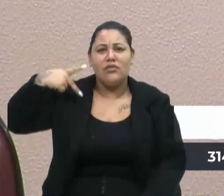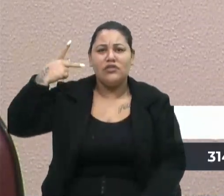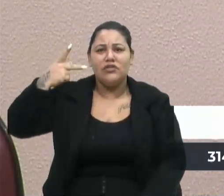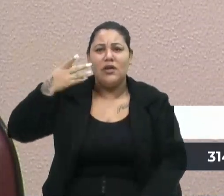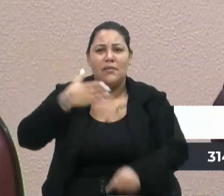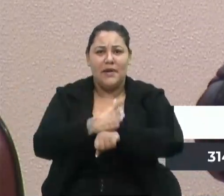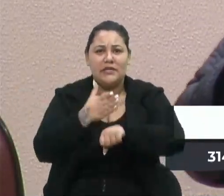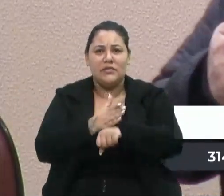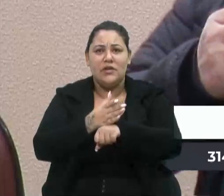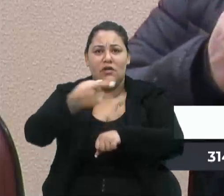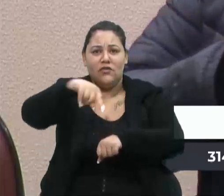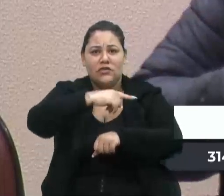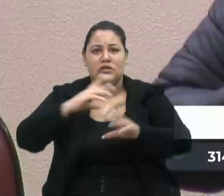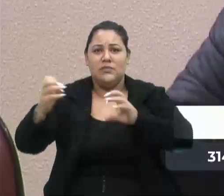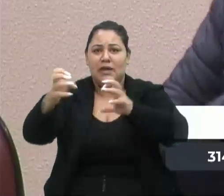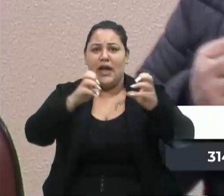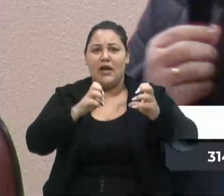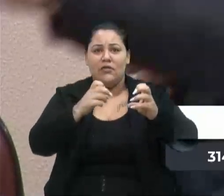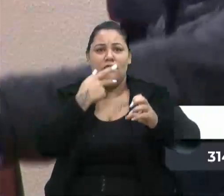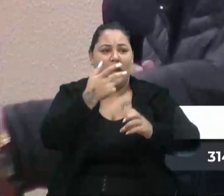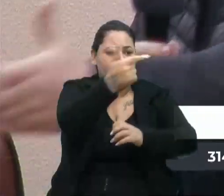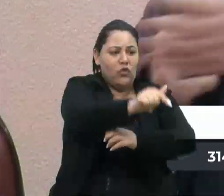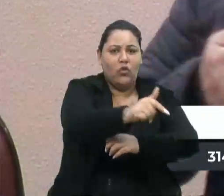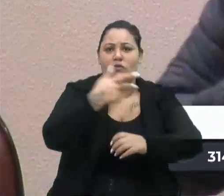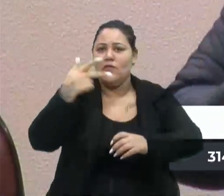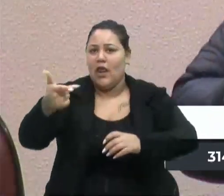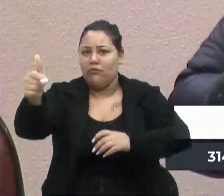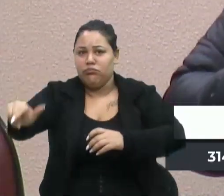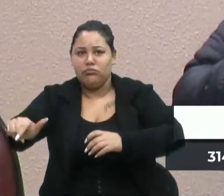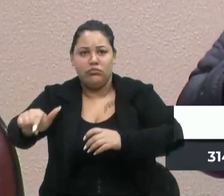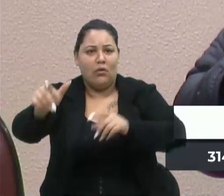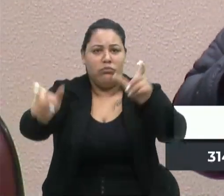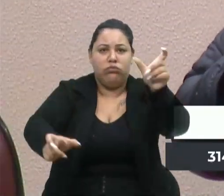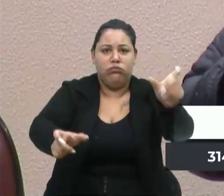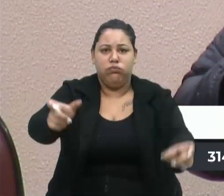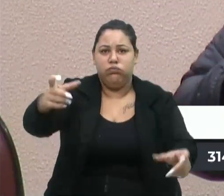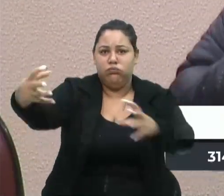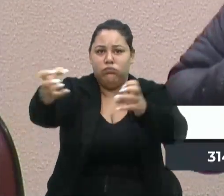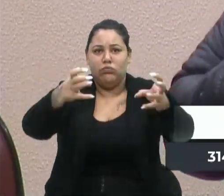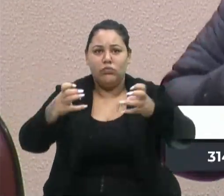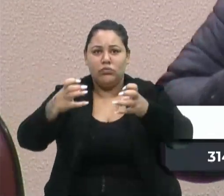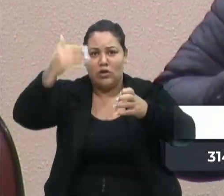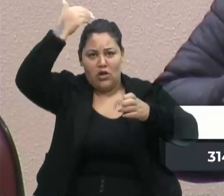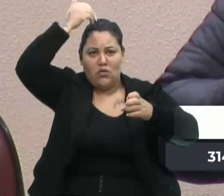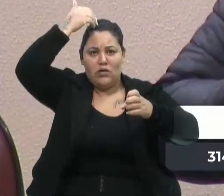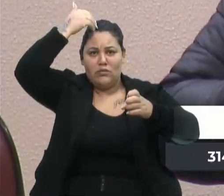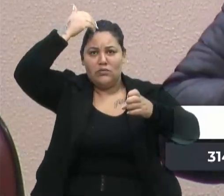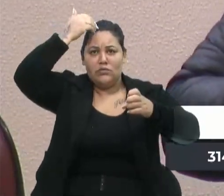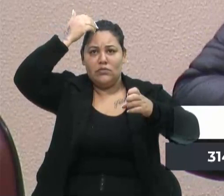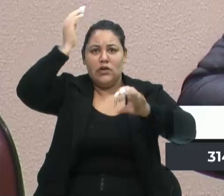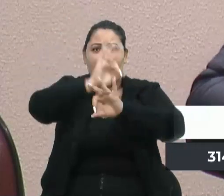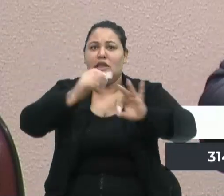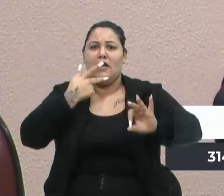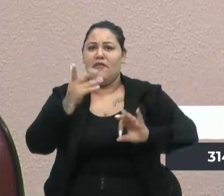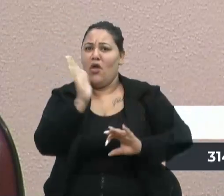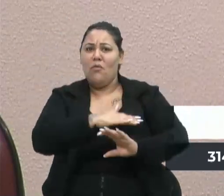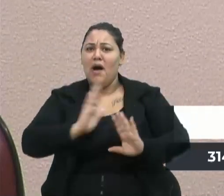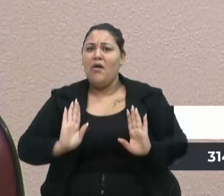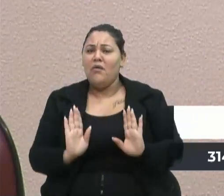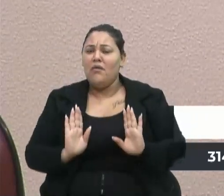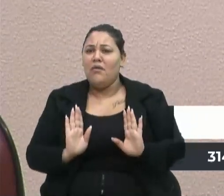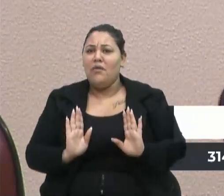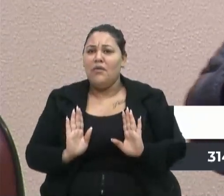faz parte, vocês brigaram, um falava do outro, o outro falava do outro lado aqui, e nós aguentamos, e ninguém repudiou, ninguém